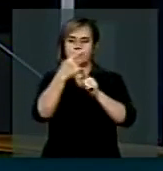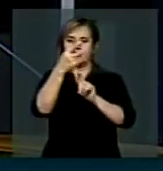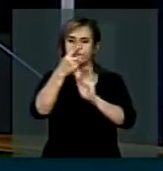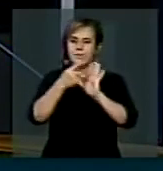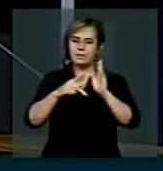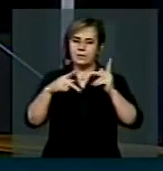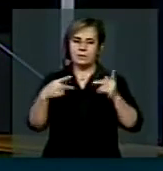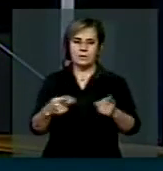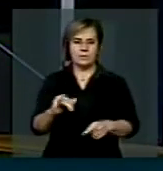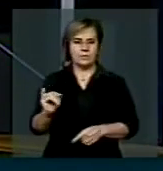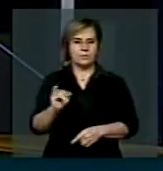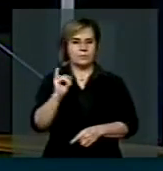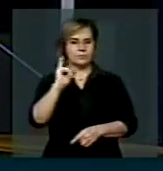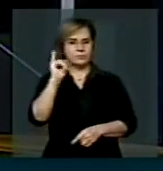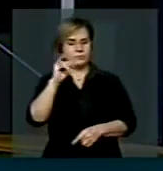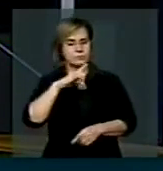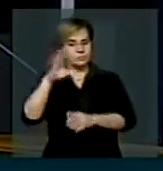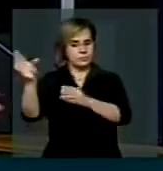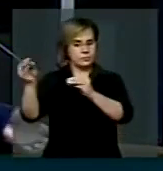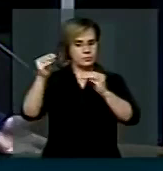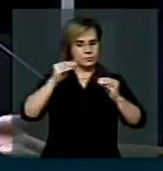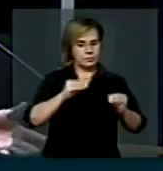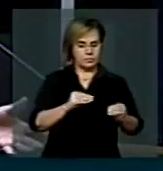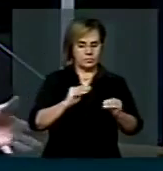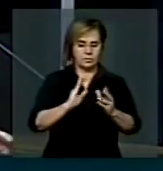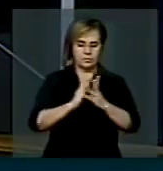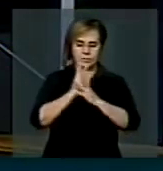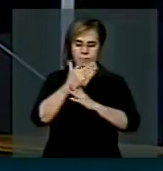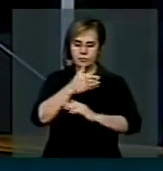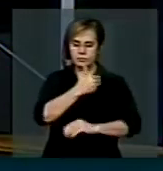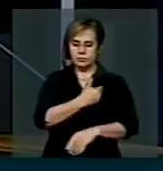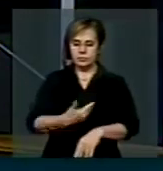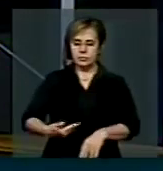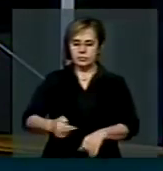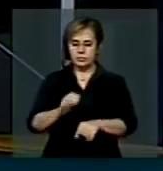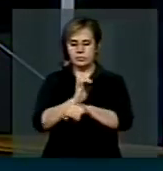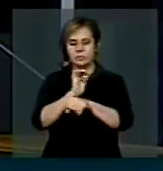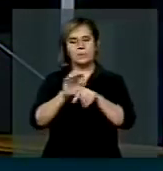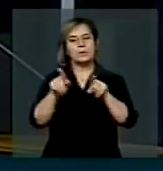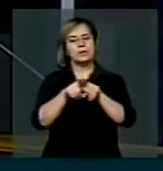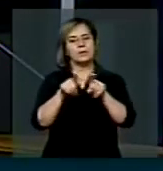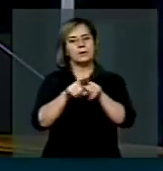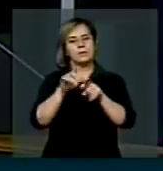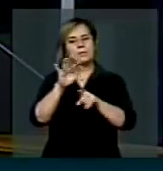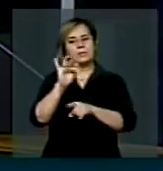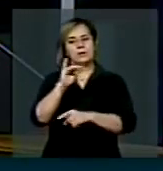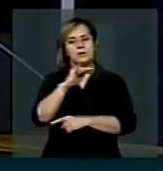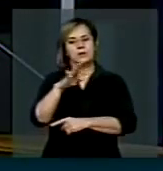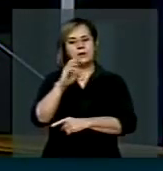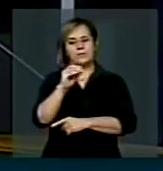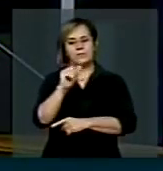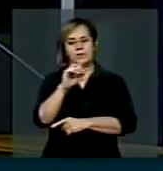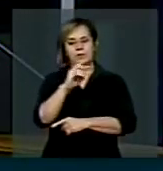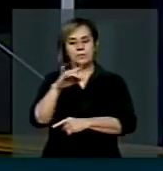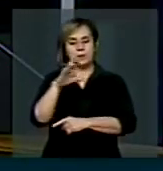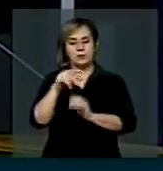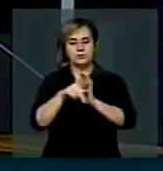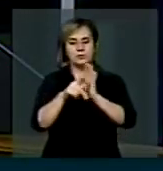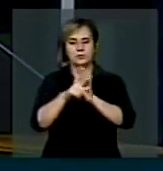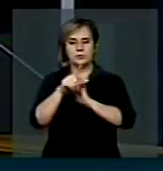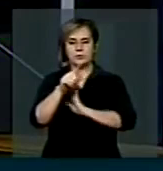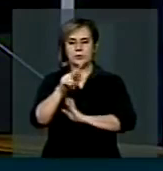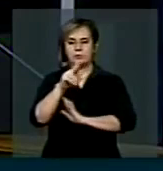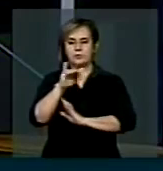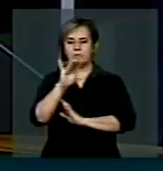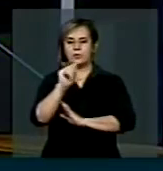do meu estado, Camilo Capiberib, está trazendo, através do governo do estado, claro, também a fibra ótica da Guiana Francesa, um cabo que sai de Miami